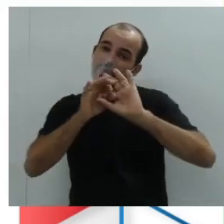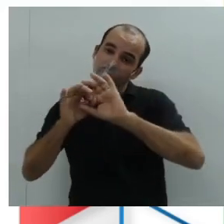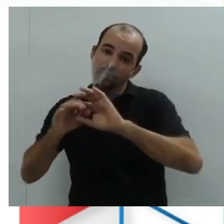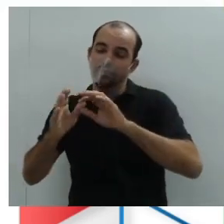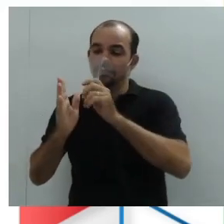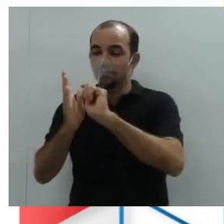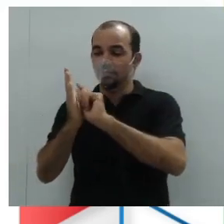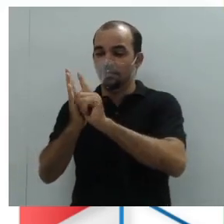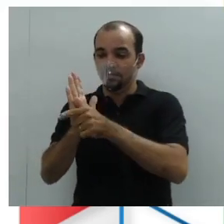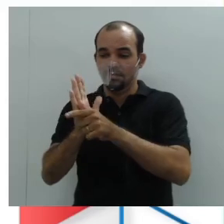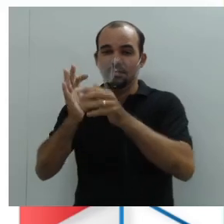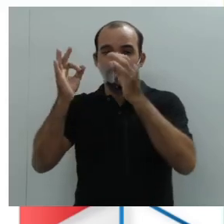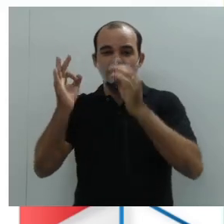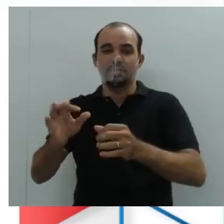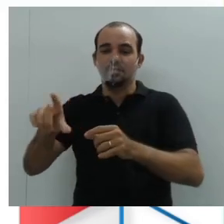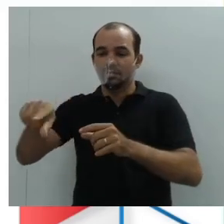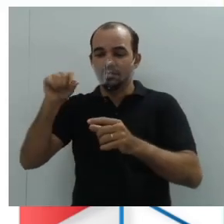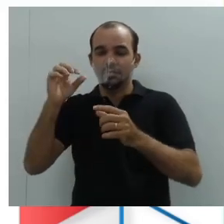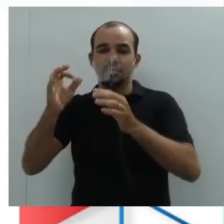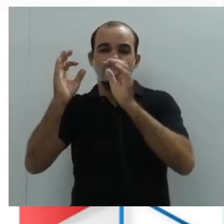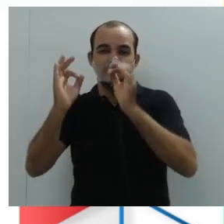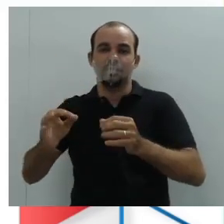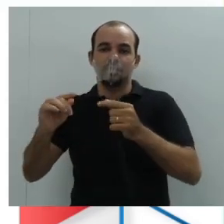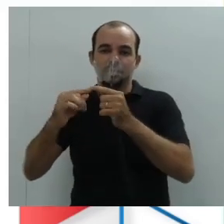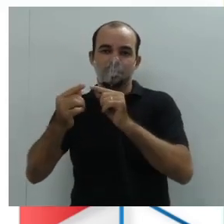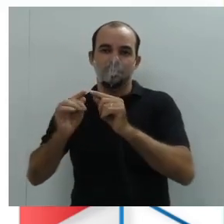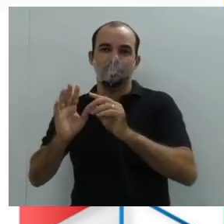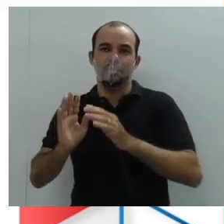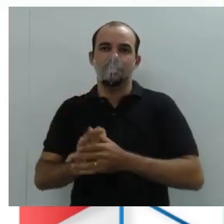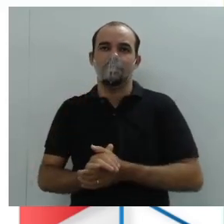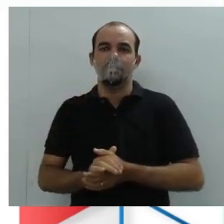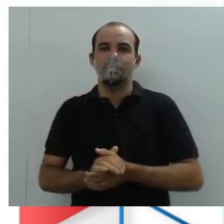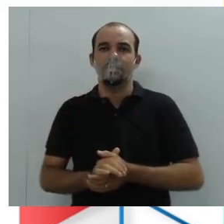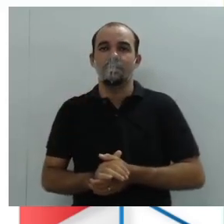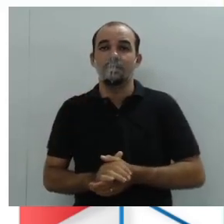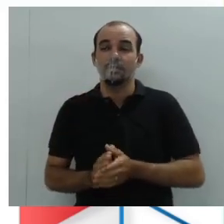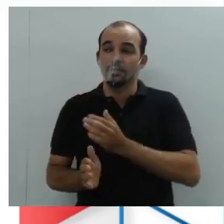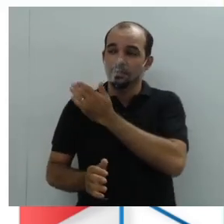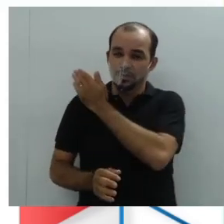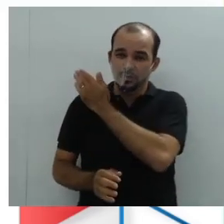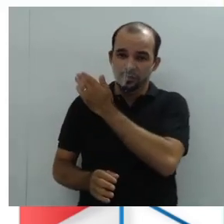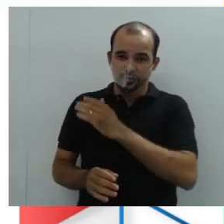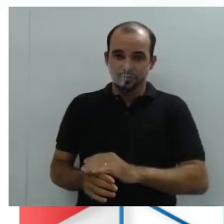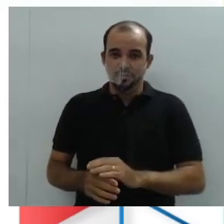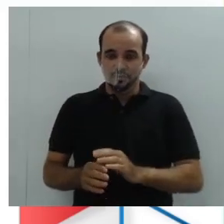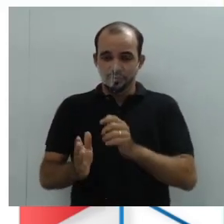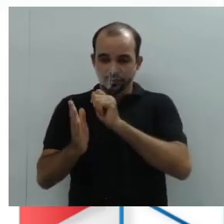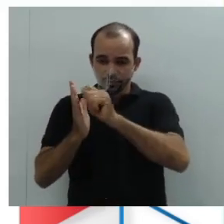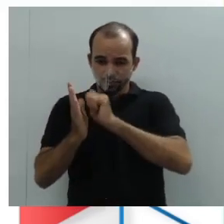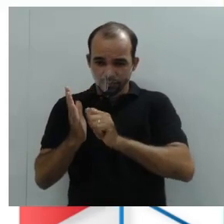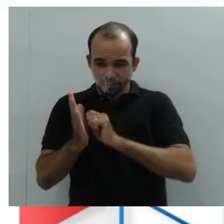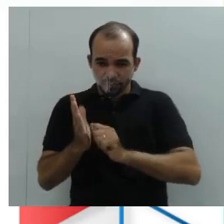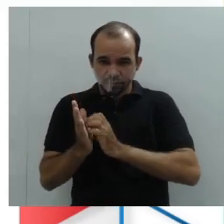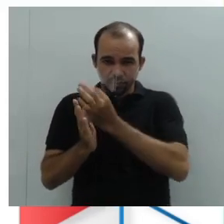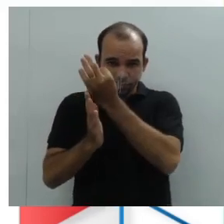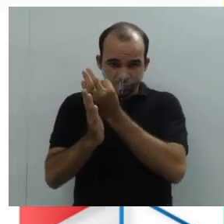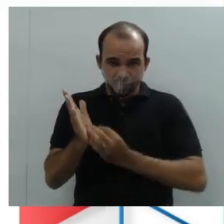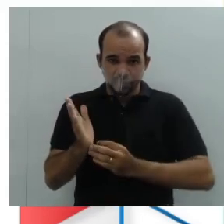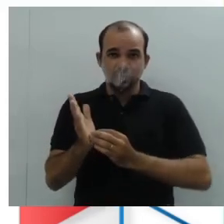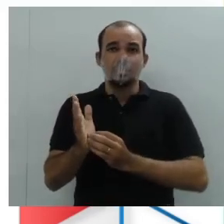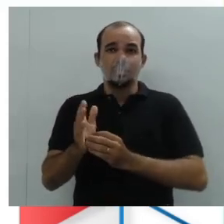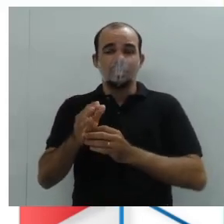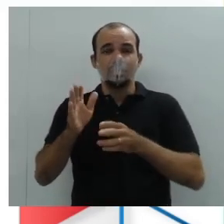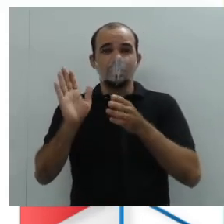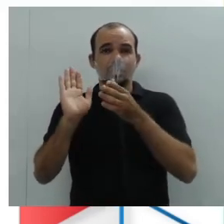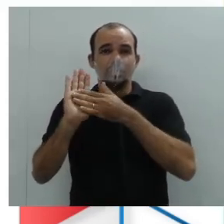slide. A gente vai trabalhar com textos propositivos e invidicatórios. Como o próprio nome já indica,